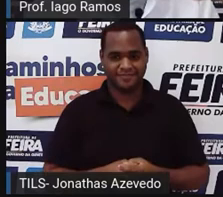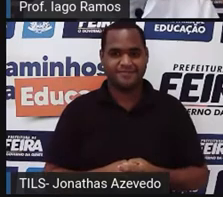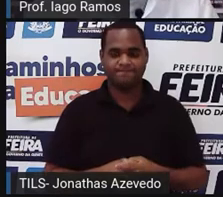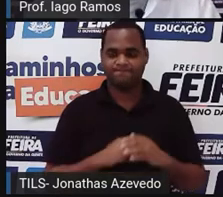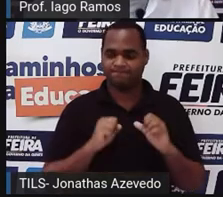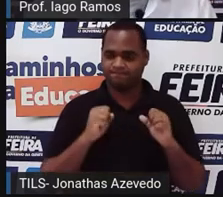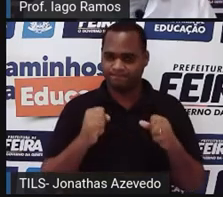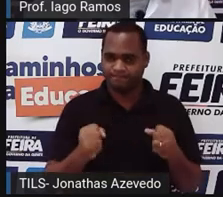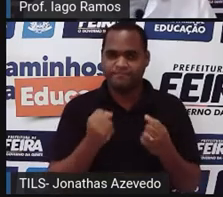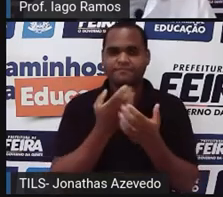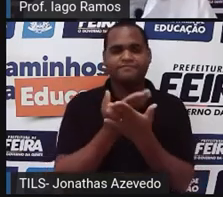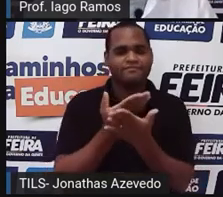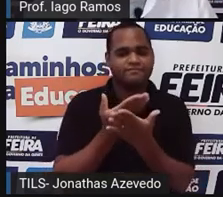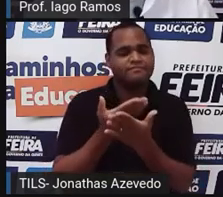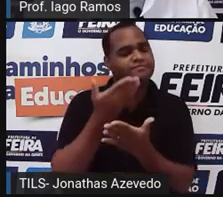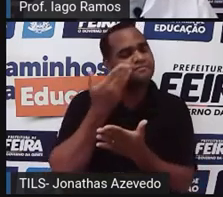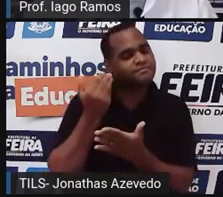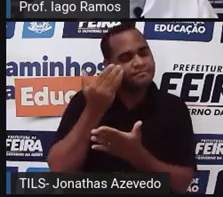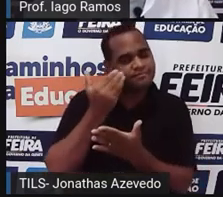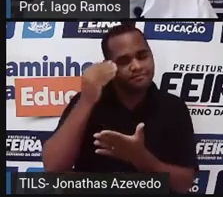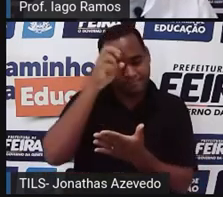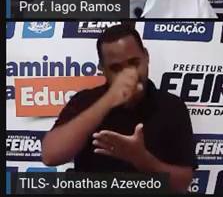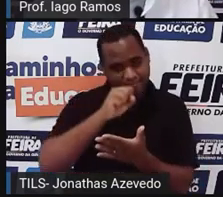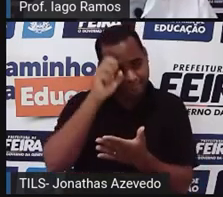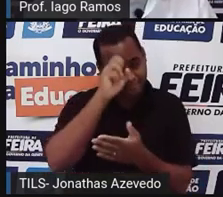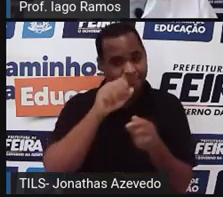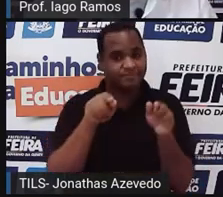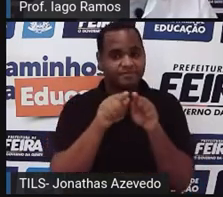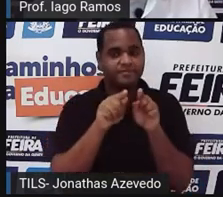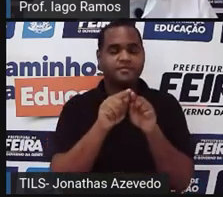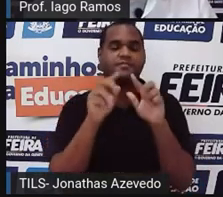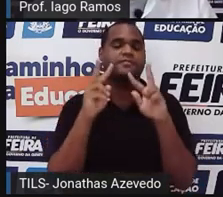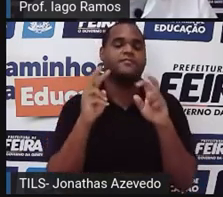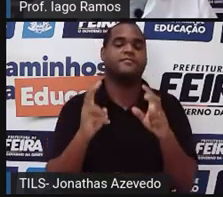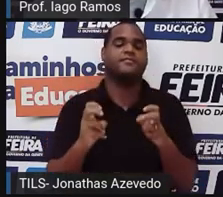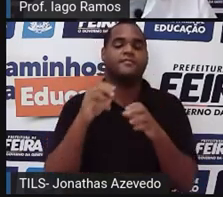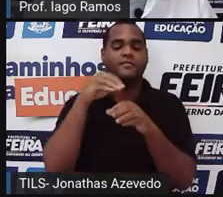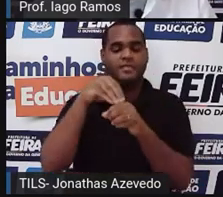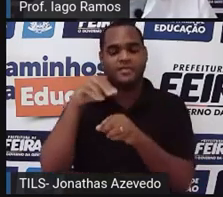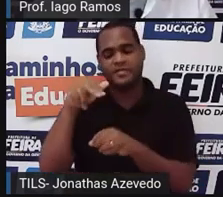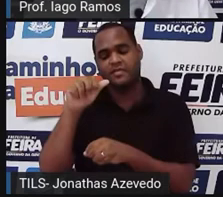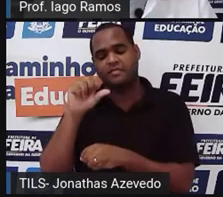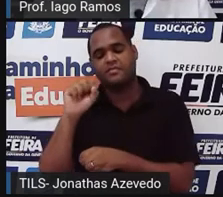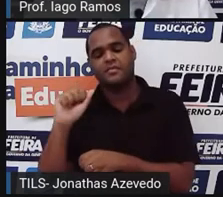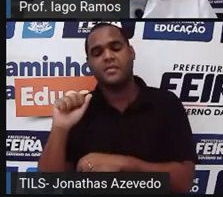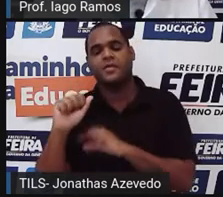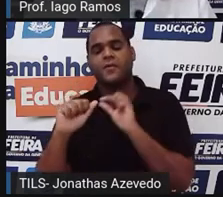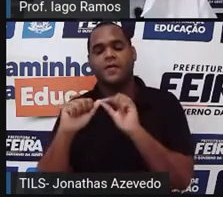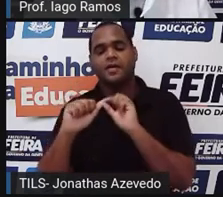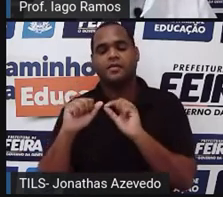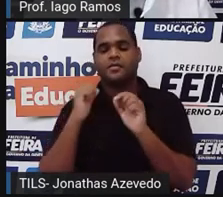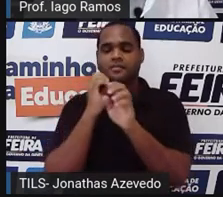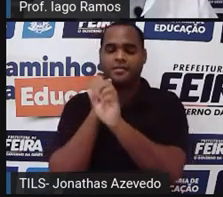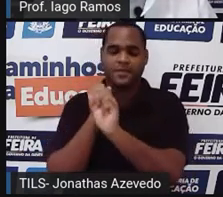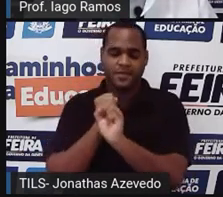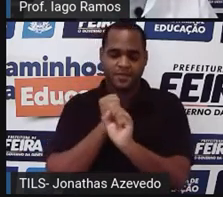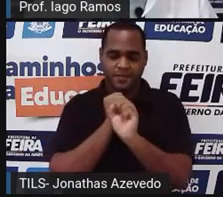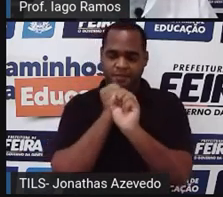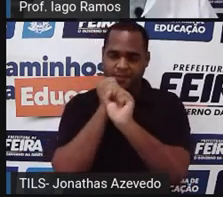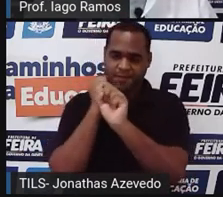dedicou a estudar matemática, e uma das funções dela dentro da NASA era fazer os cálculos, né,